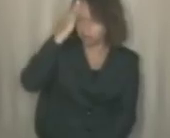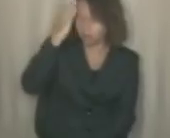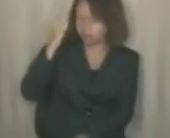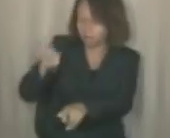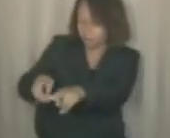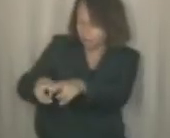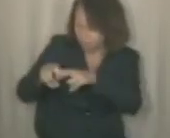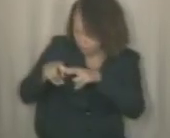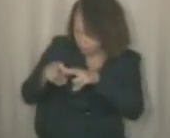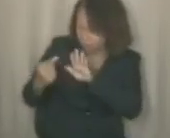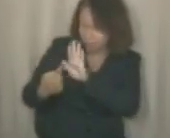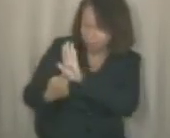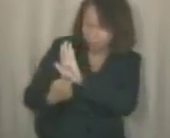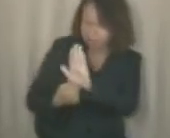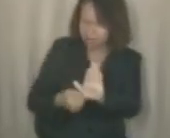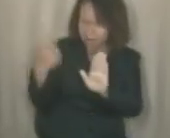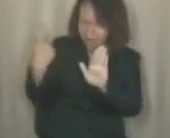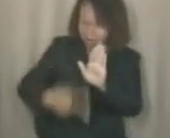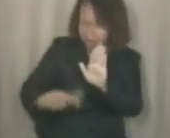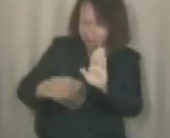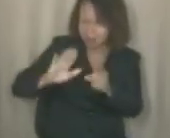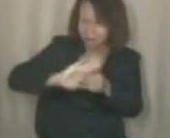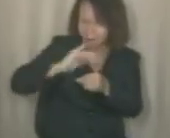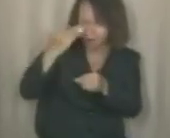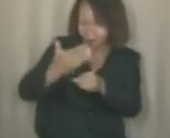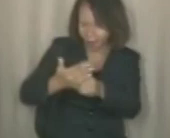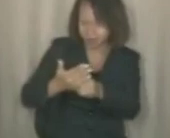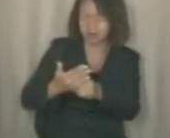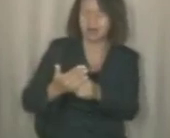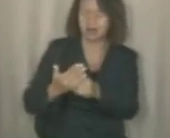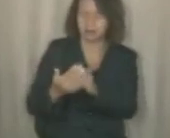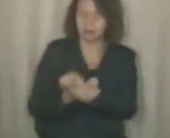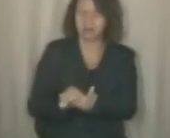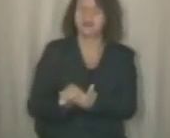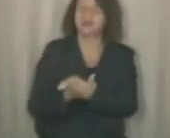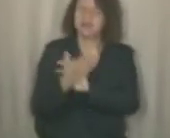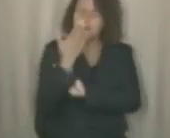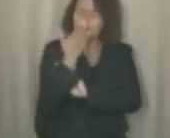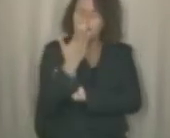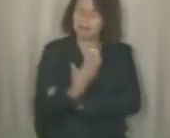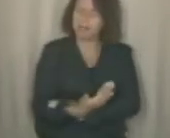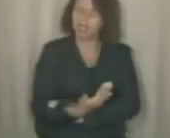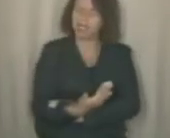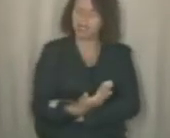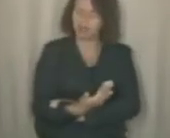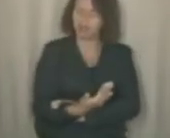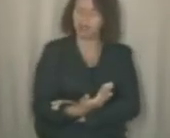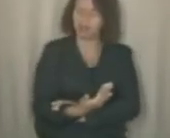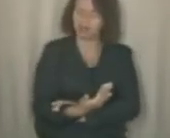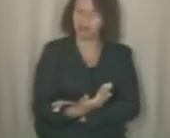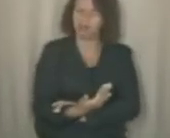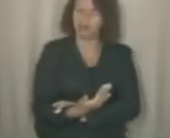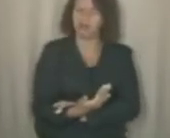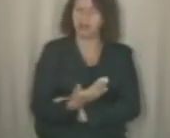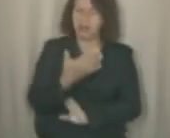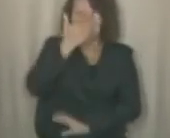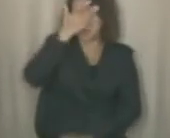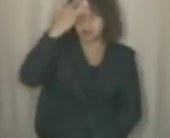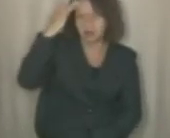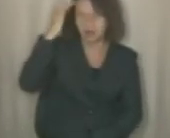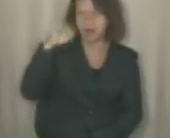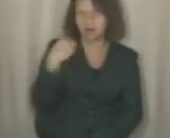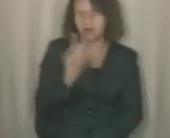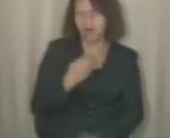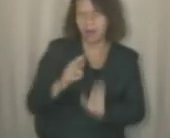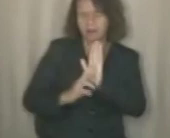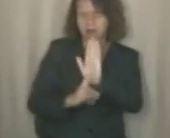Requerimentos apresentados nesta casa são pedidos das pessoas que nós